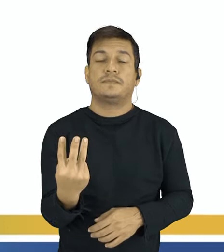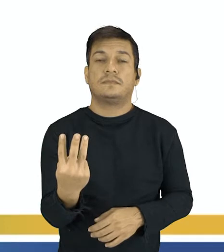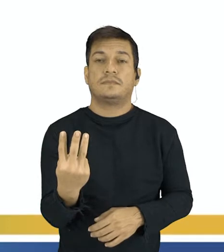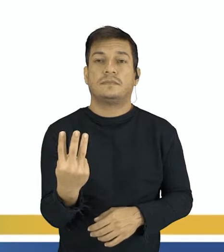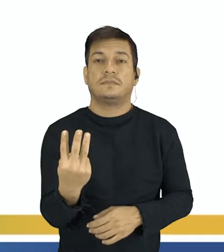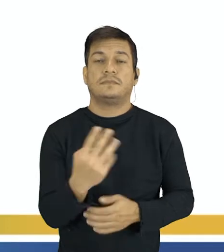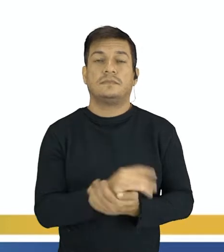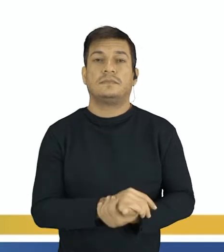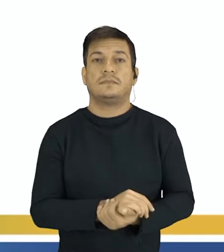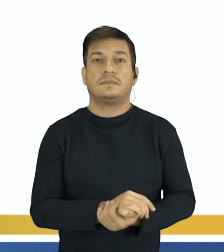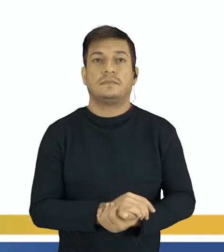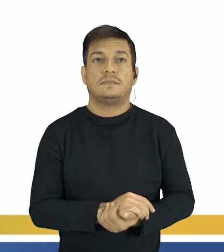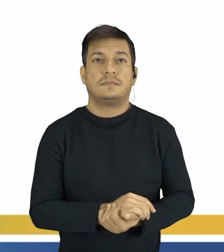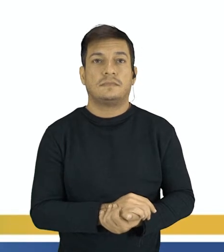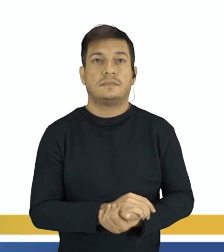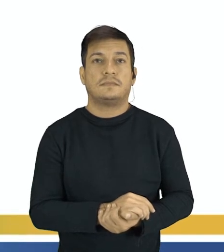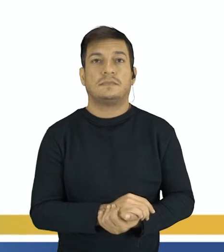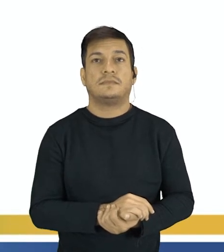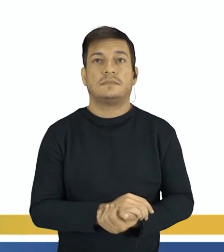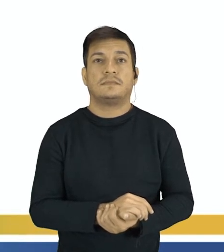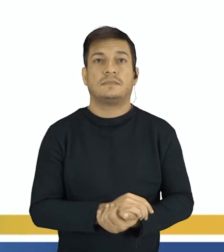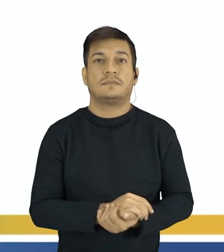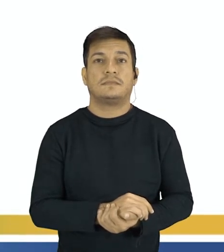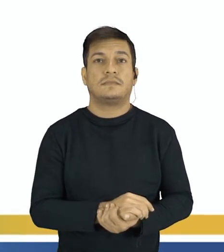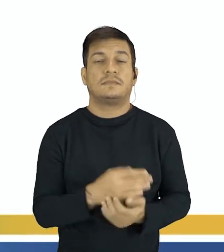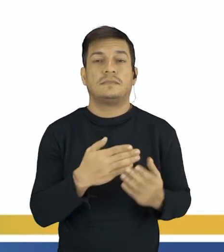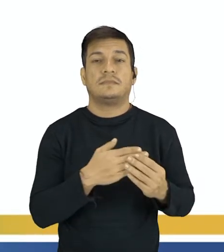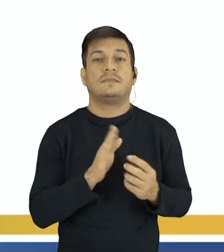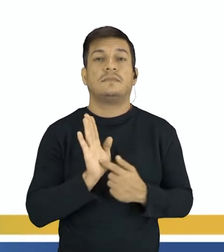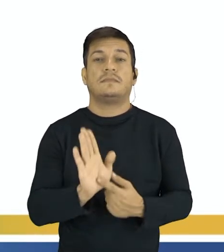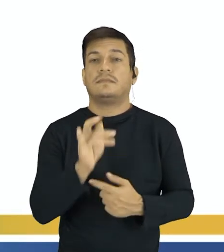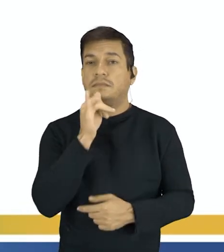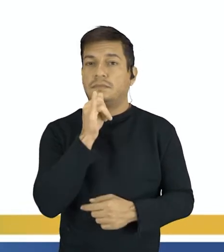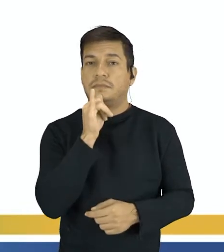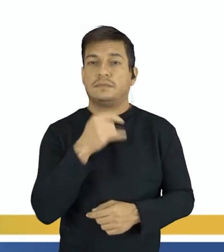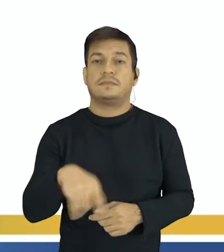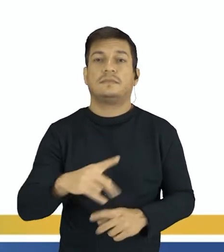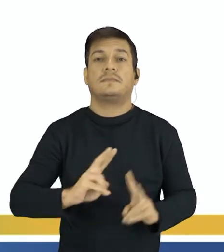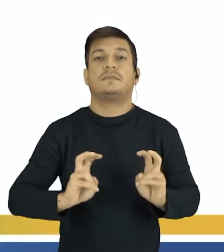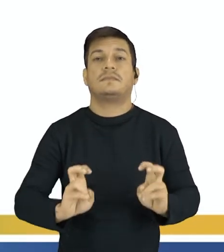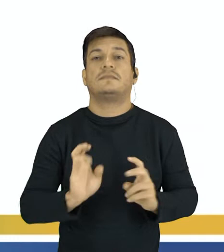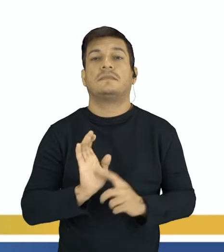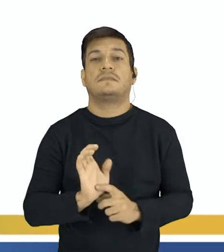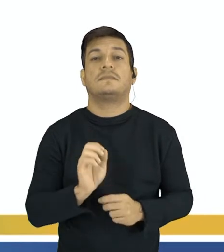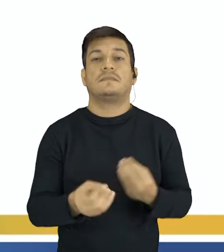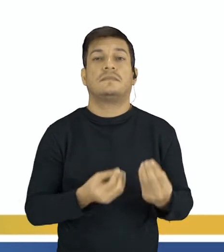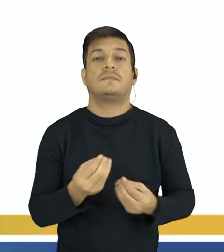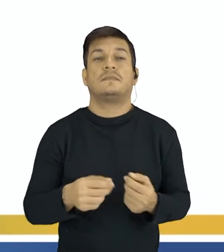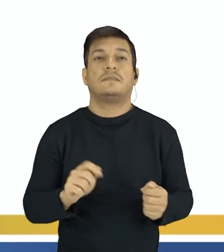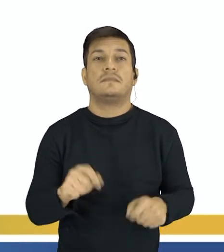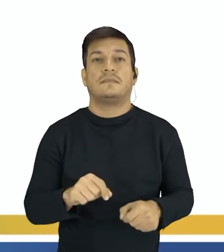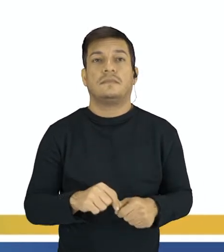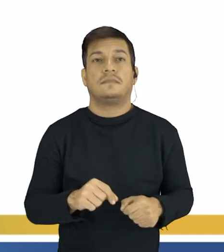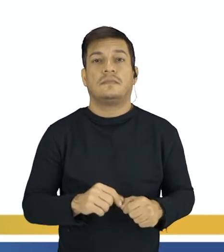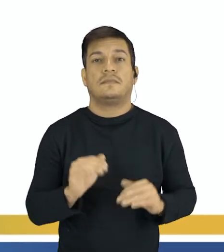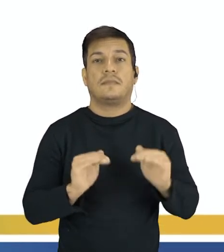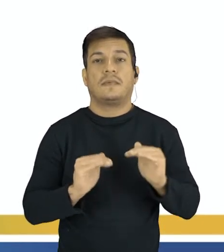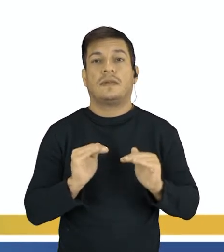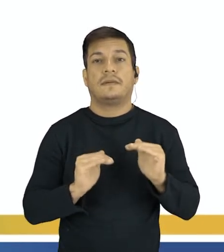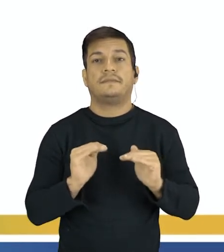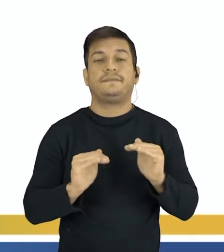números de coeficiente. Eu trouxe um exemplo para vocês aqui para mostrar como que a gente pode fazer esse